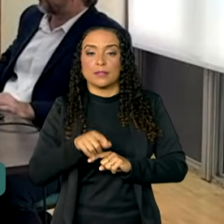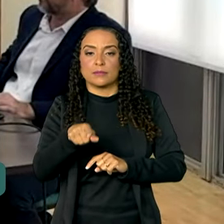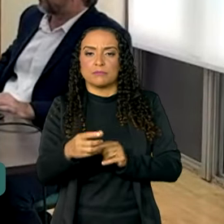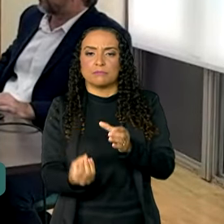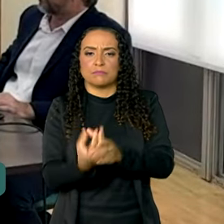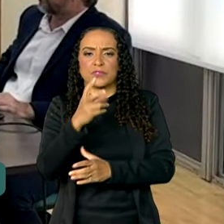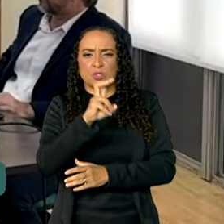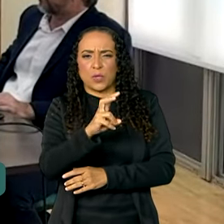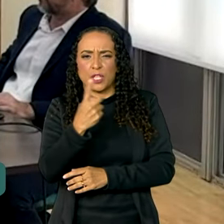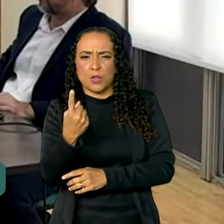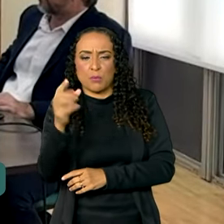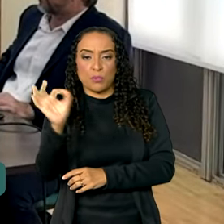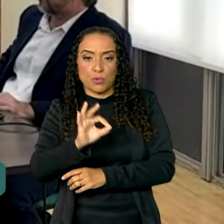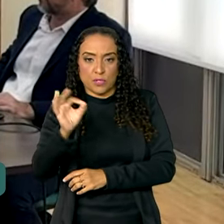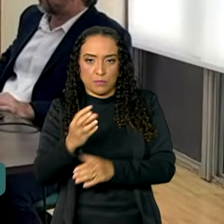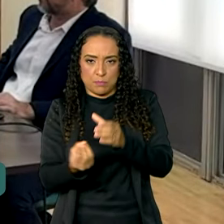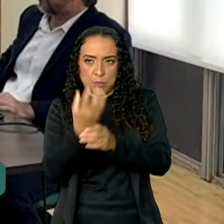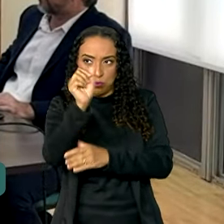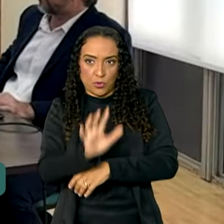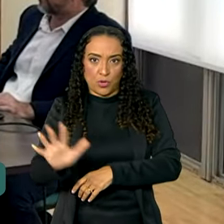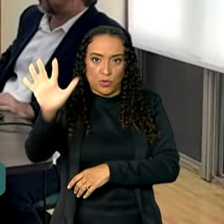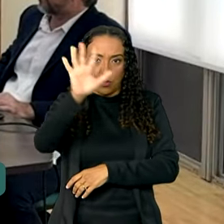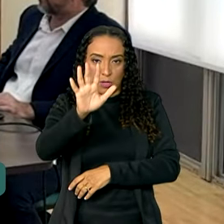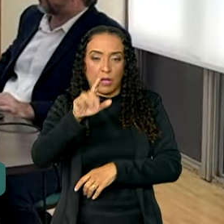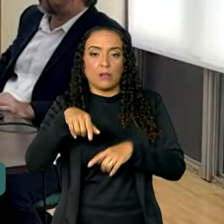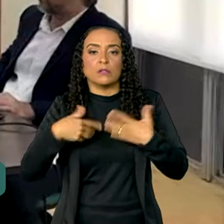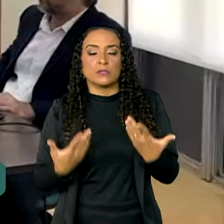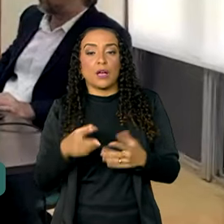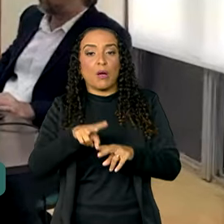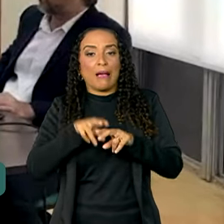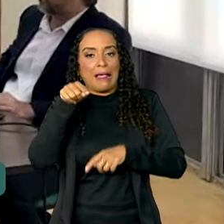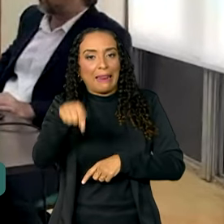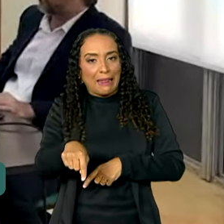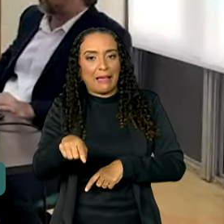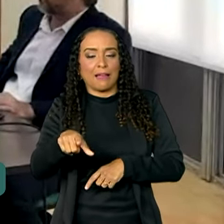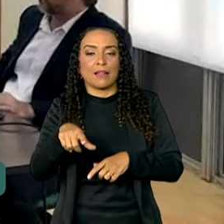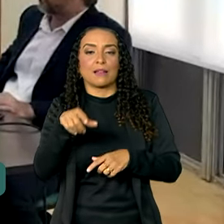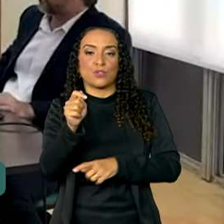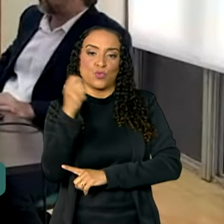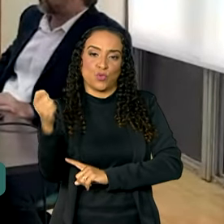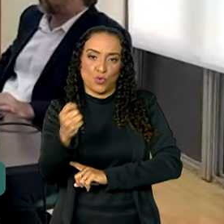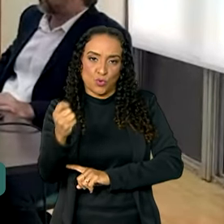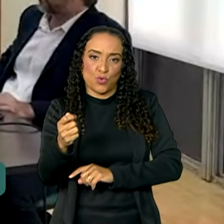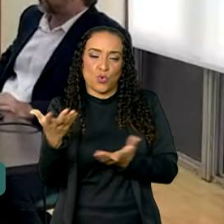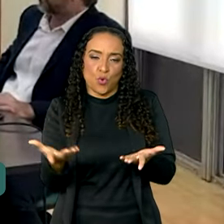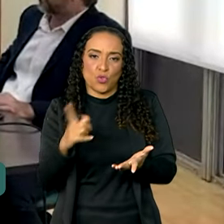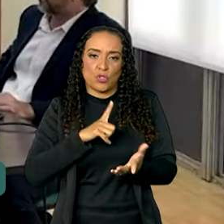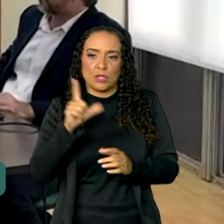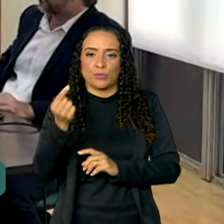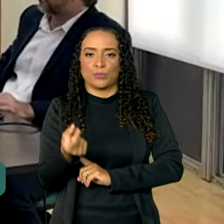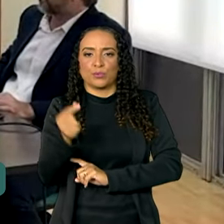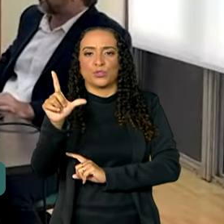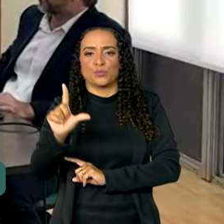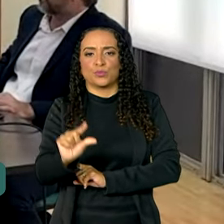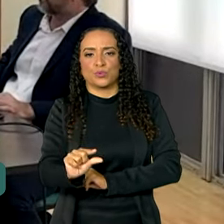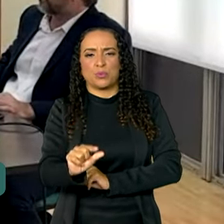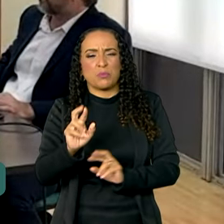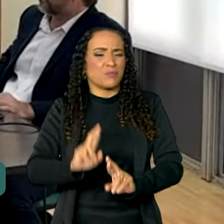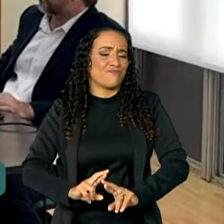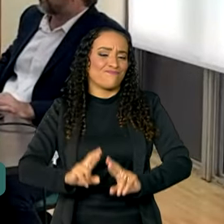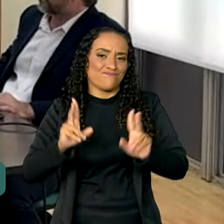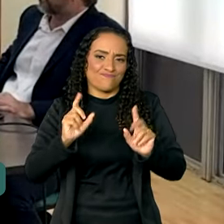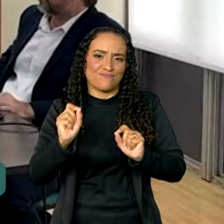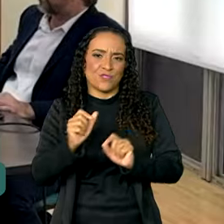produz 51% da produção nacional e é justamente lá, ministro, no Rio Grande do Sul, que hoje está abaixo do preço mínimo, diferença